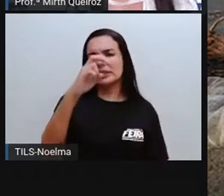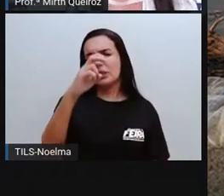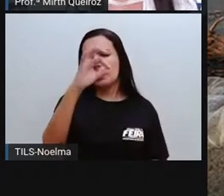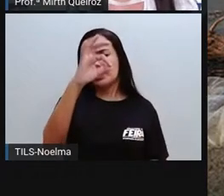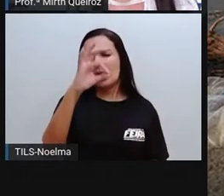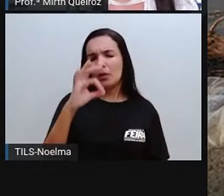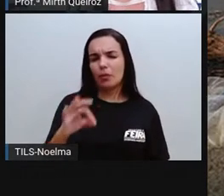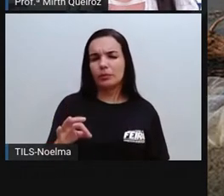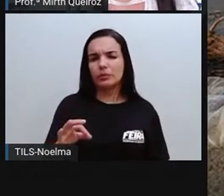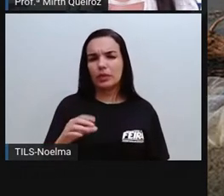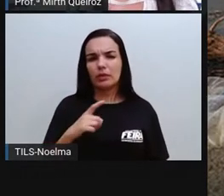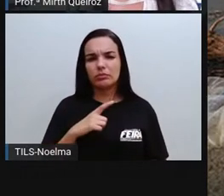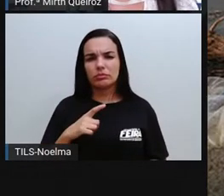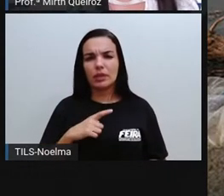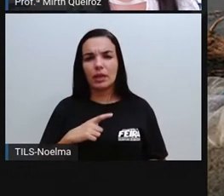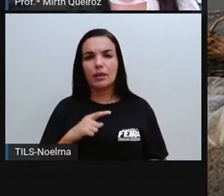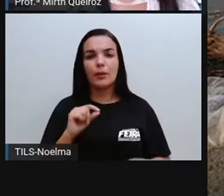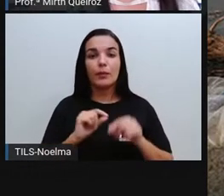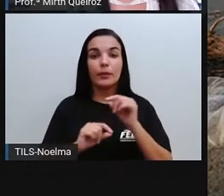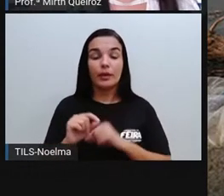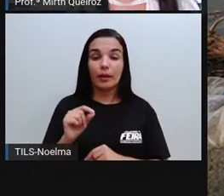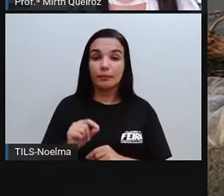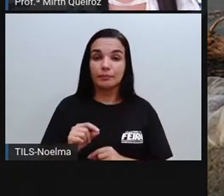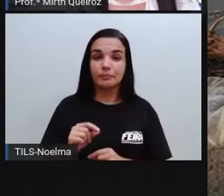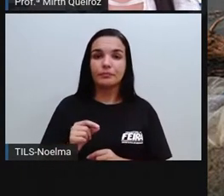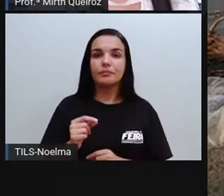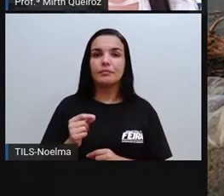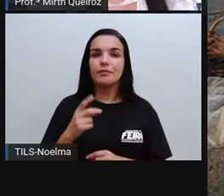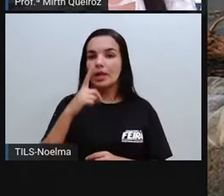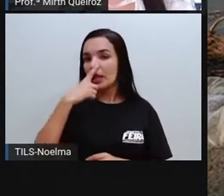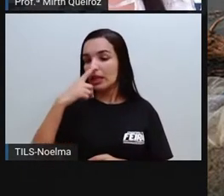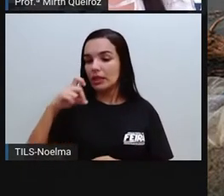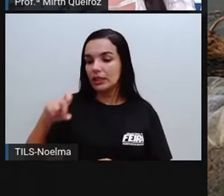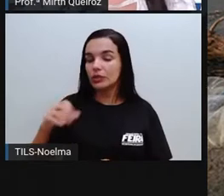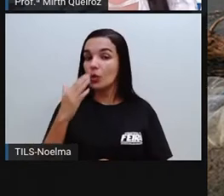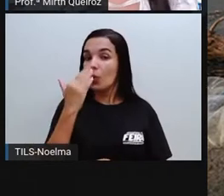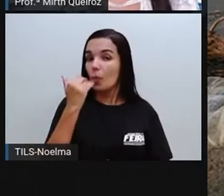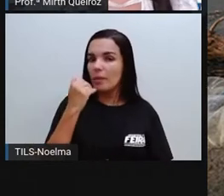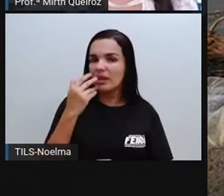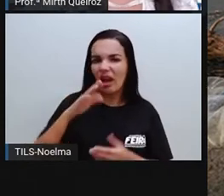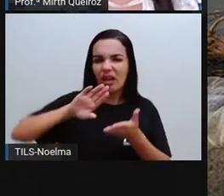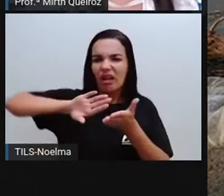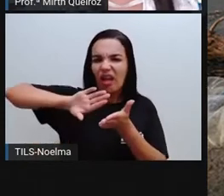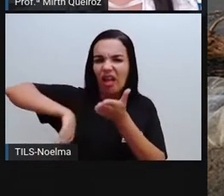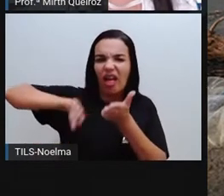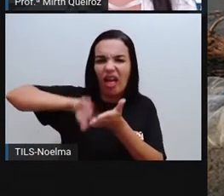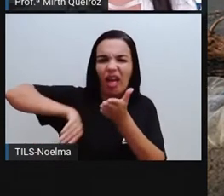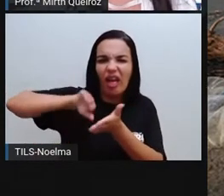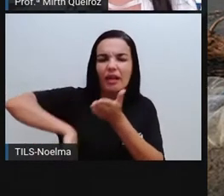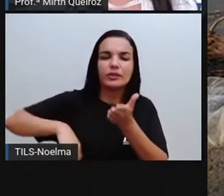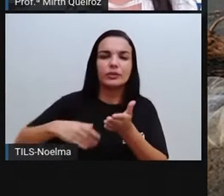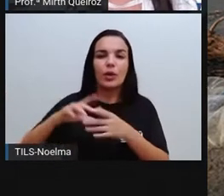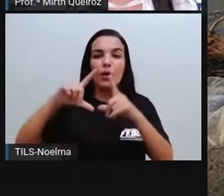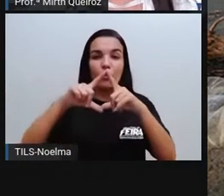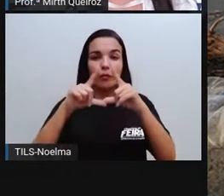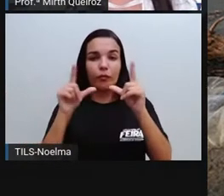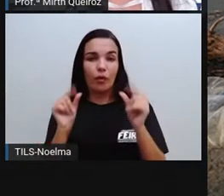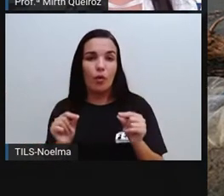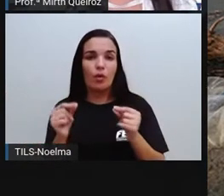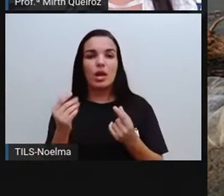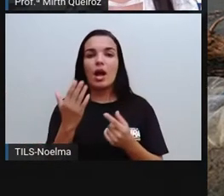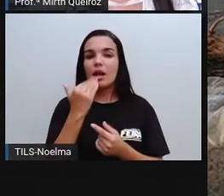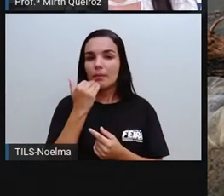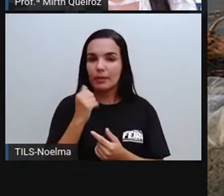deste resíduo, ele é de matéria orgânica, ou seja, ele é de restos de comidas, de folhagens, né? De